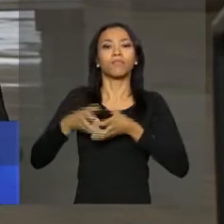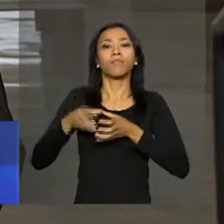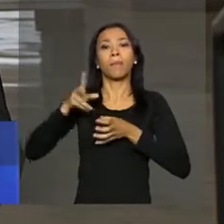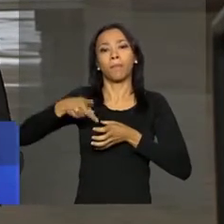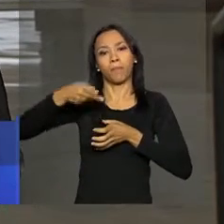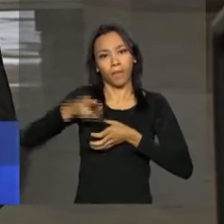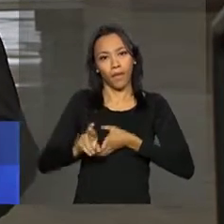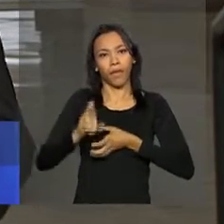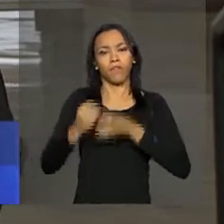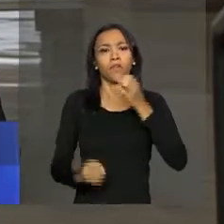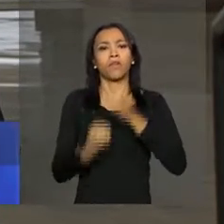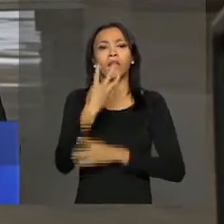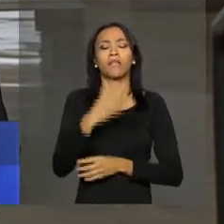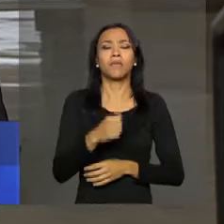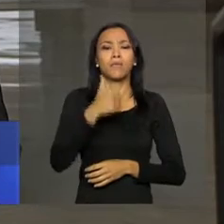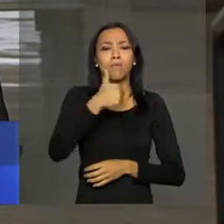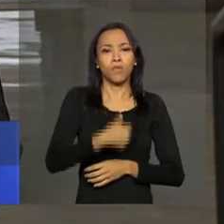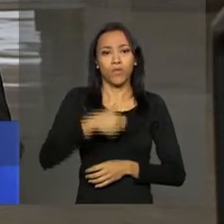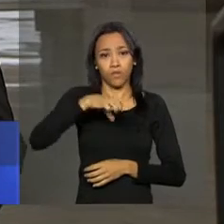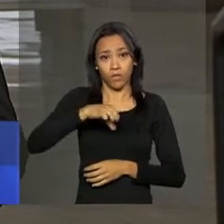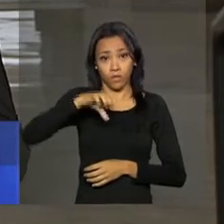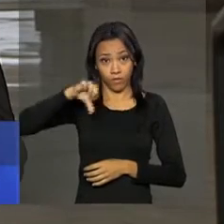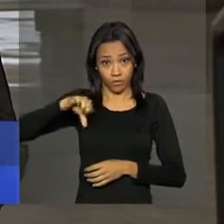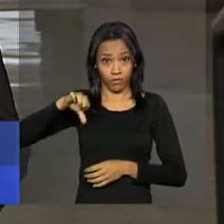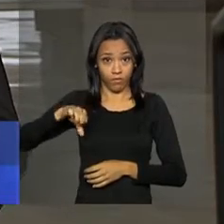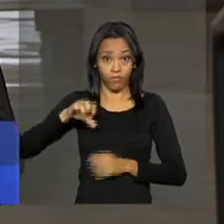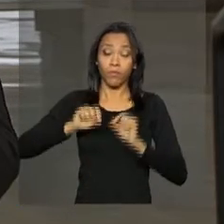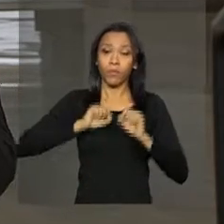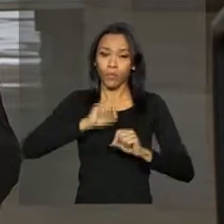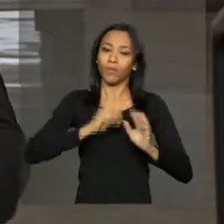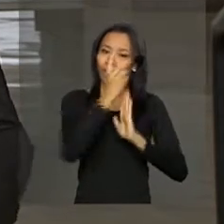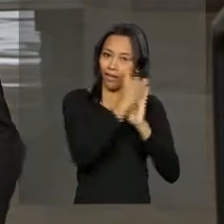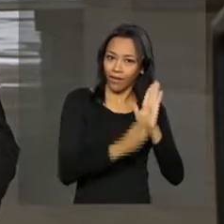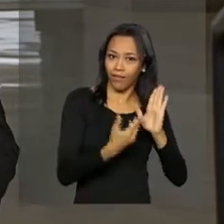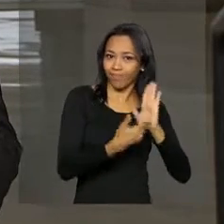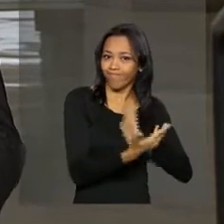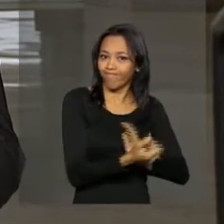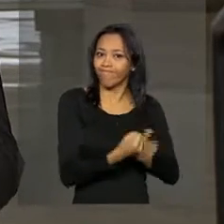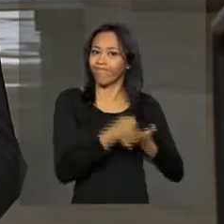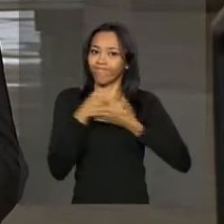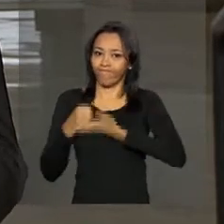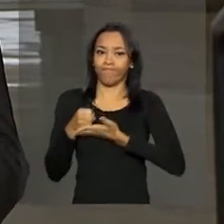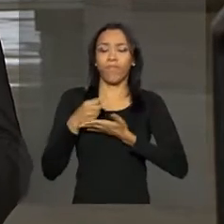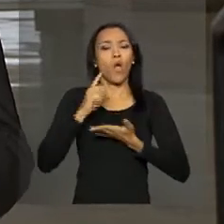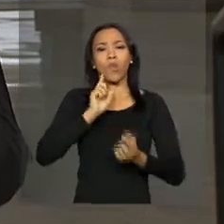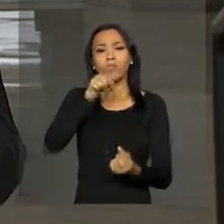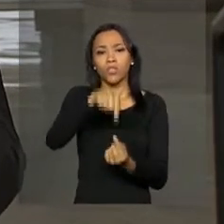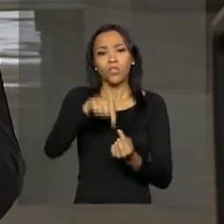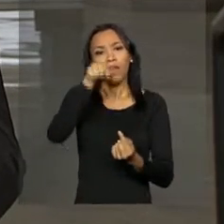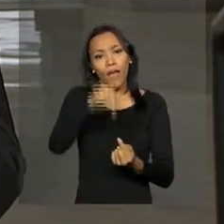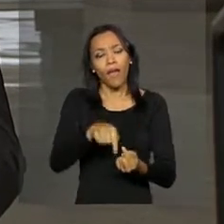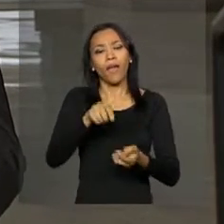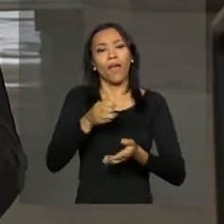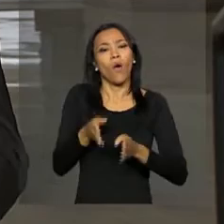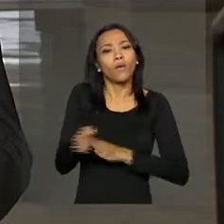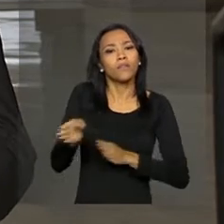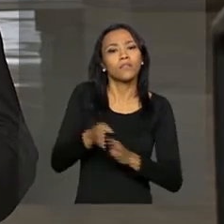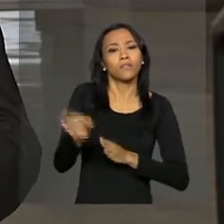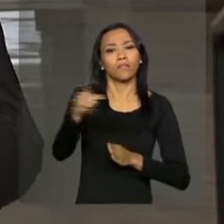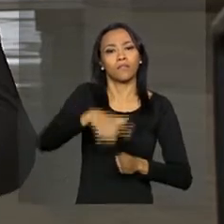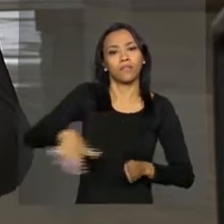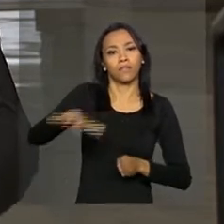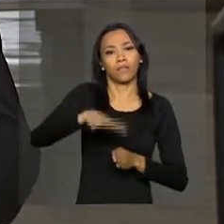criada em 1999 por decreto. objetivo dessa comissão é auxiliar a Presidenta da República